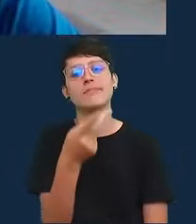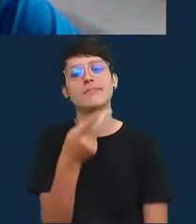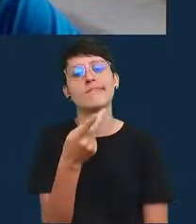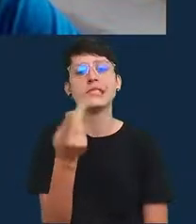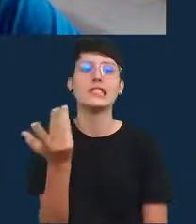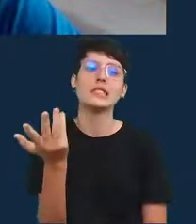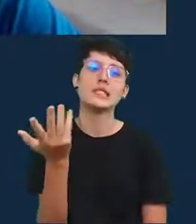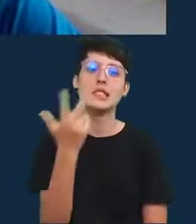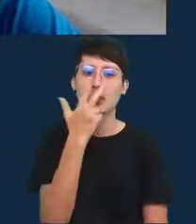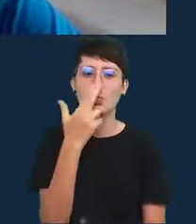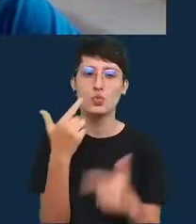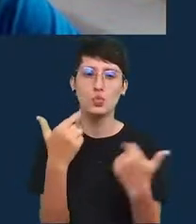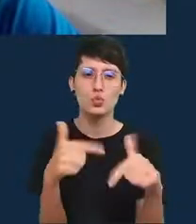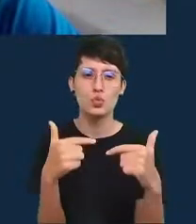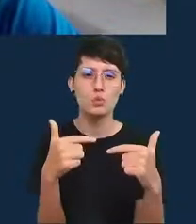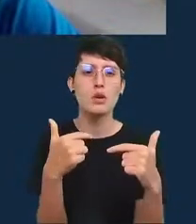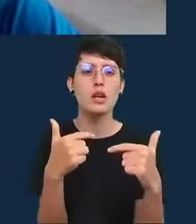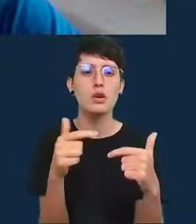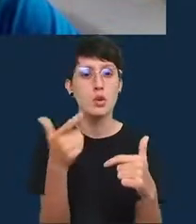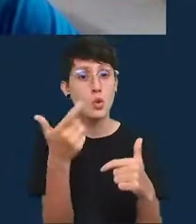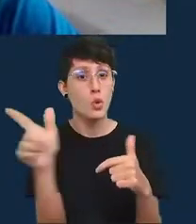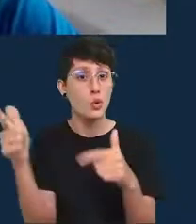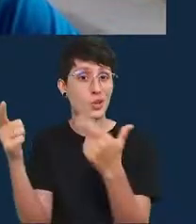outras ciências estão fazendo